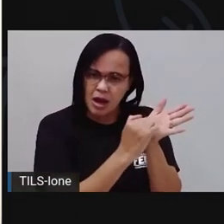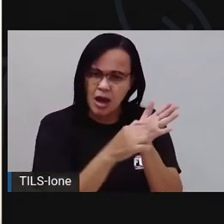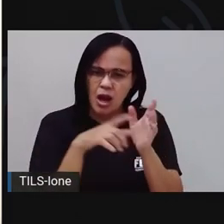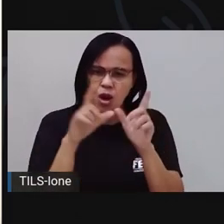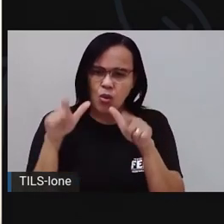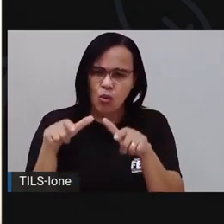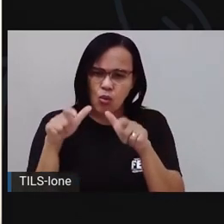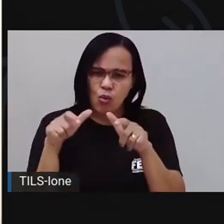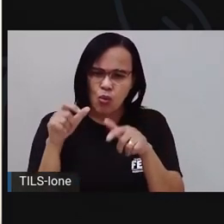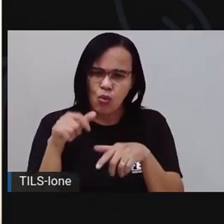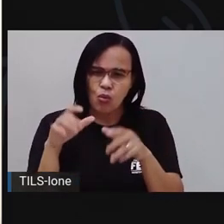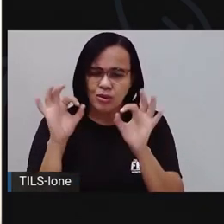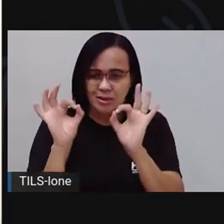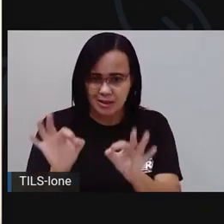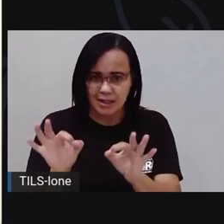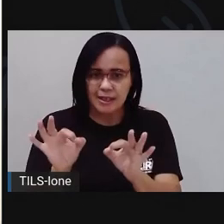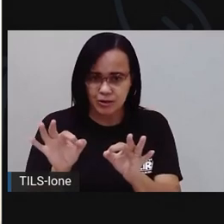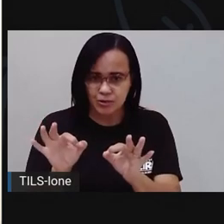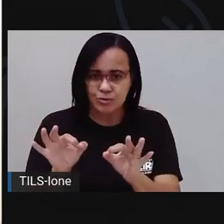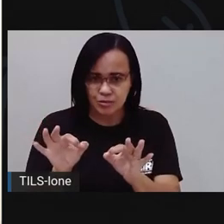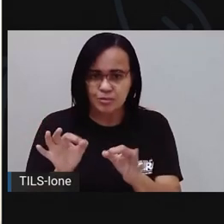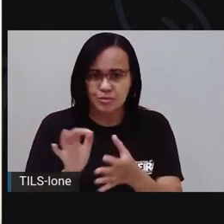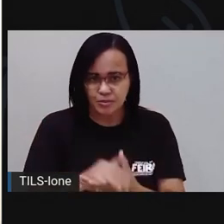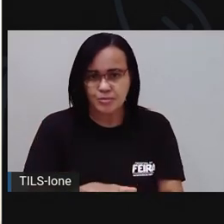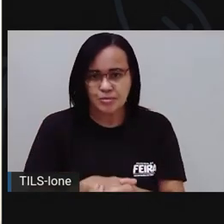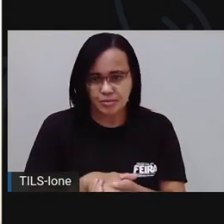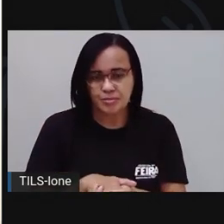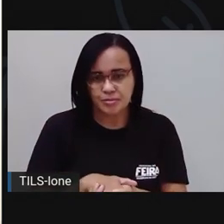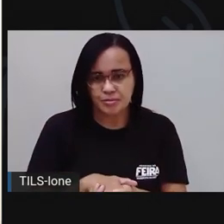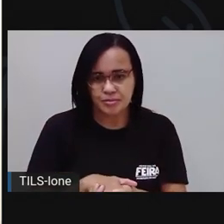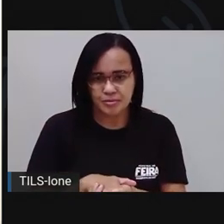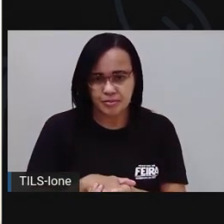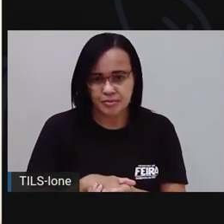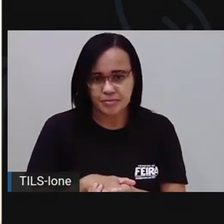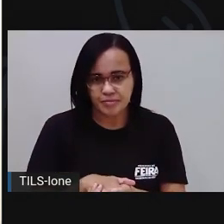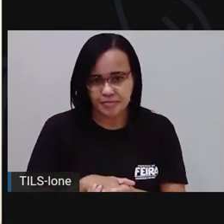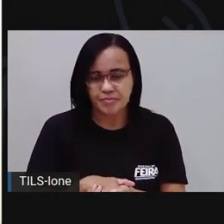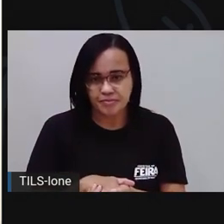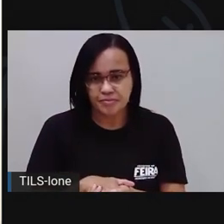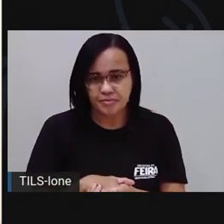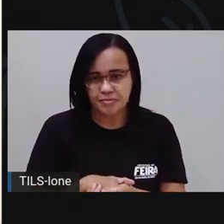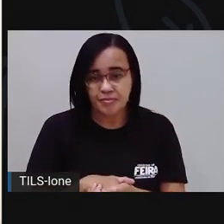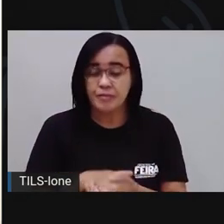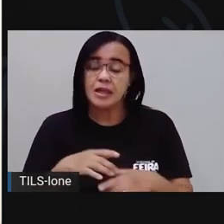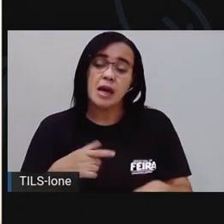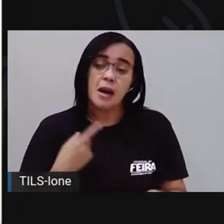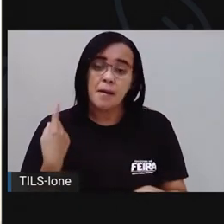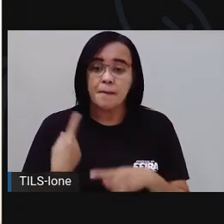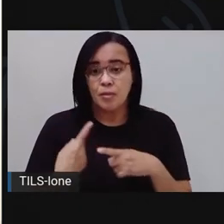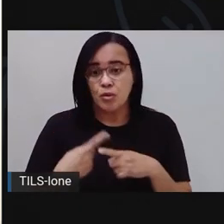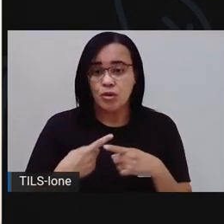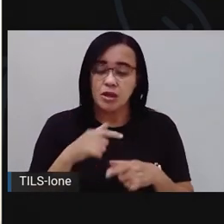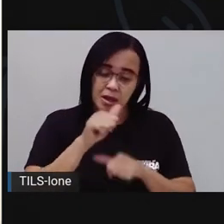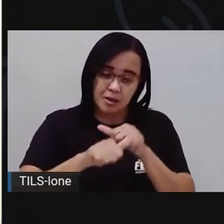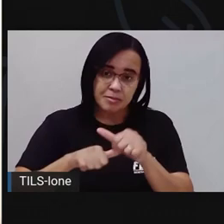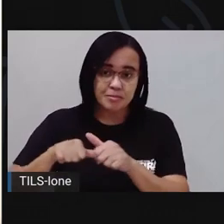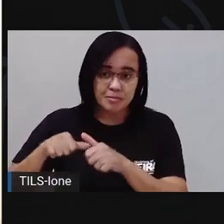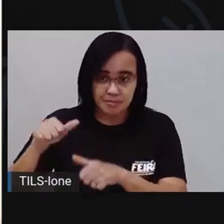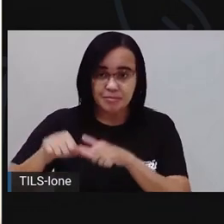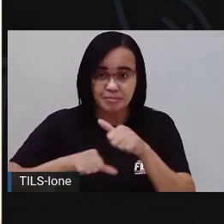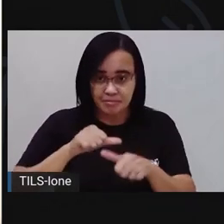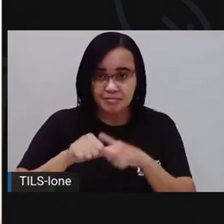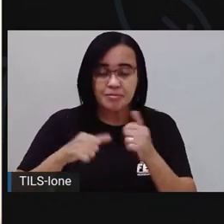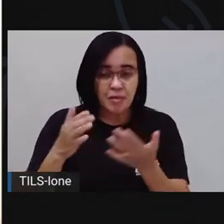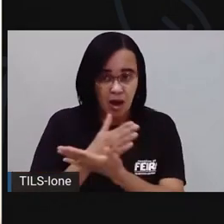No da casa da Pró, a gente coloca até aqui mais ou menos, ó. Aí tem cuscuzê que manda botar um pouco mais. Aí você vai ter que ver como é o cuscuzê da sua casa.